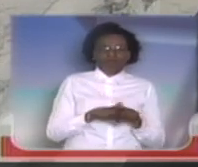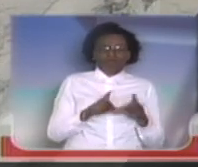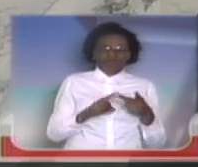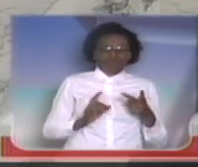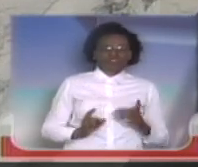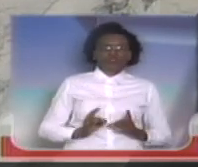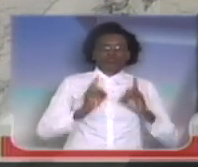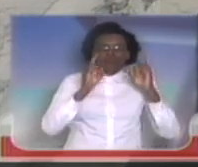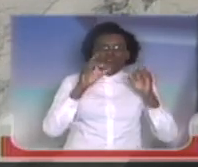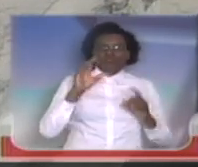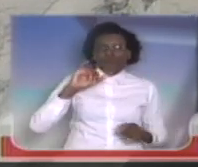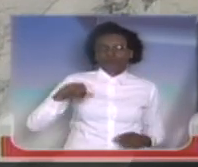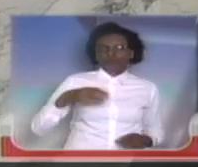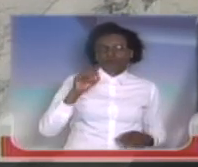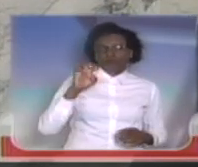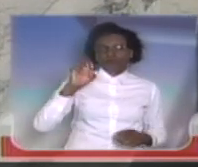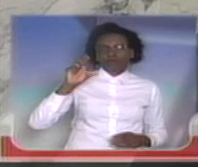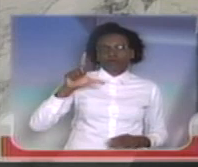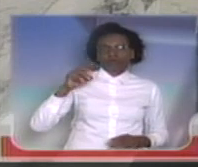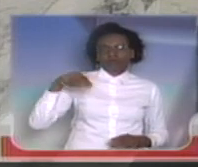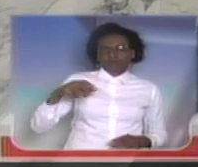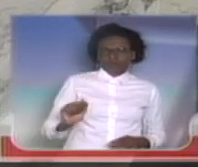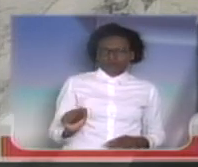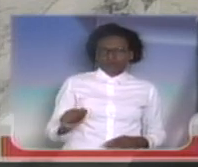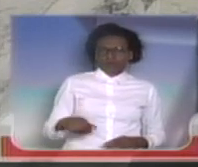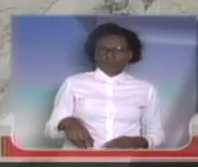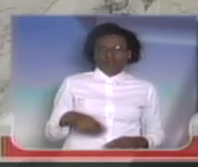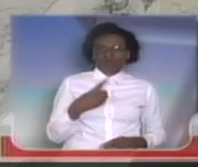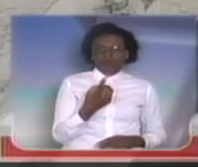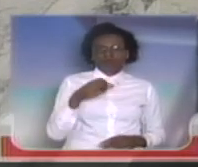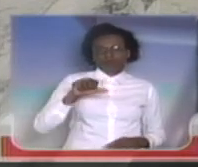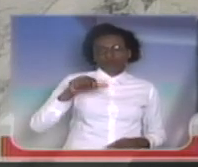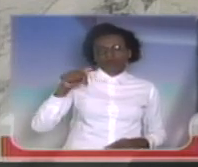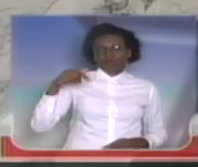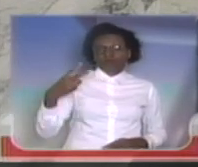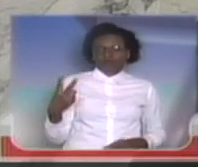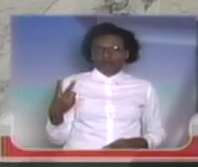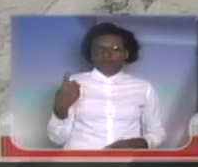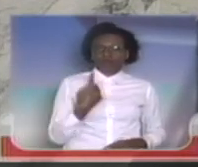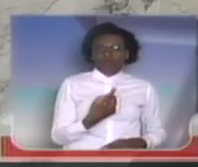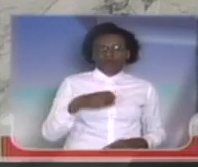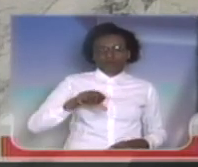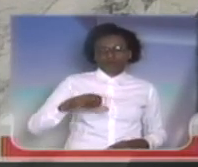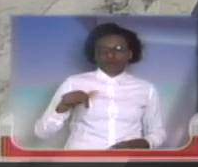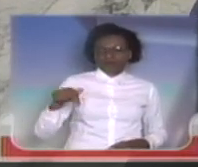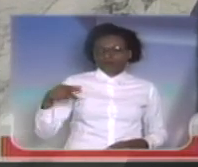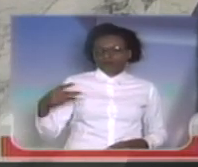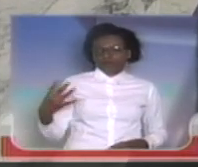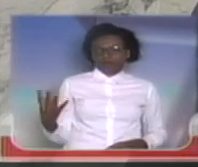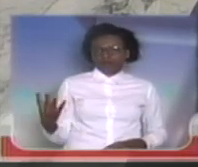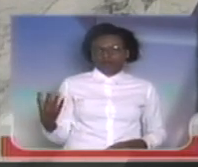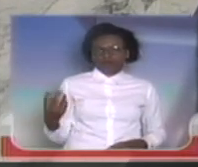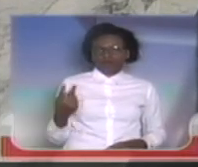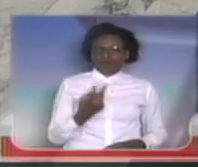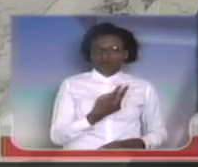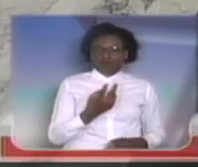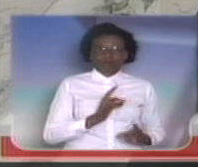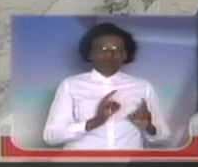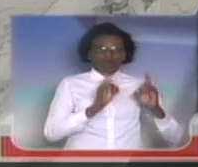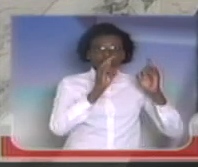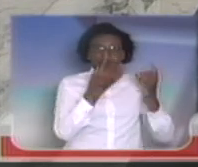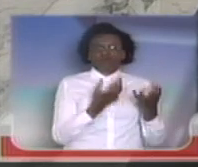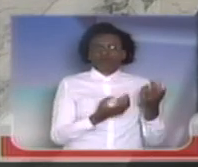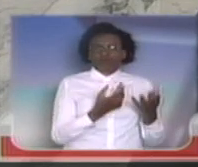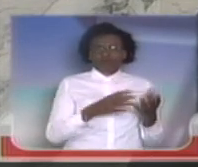e em 1974. Aliás, esses incêndios mudaram o procedimento operacional dos corpos de bombeiro em todo o